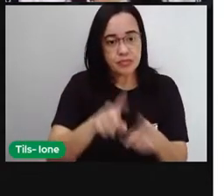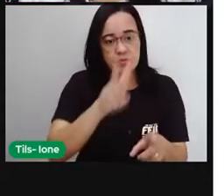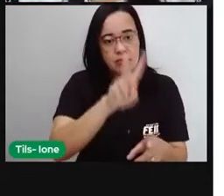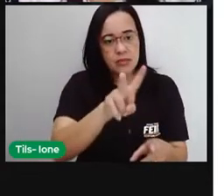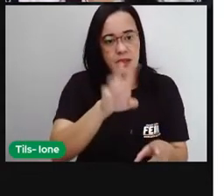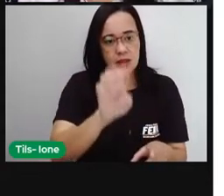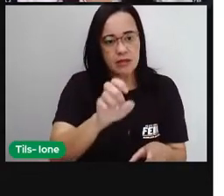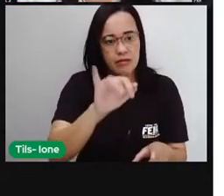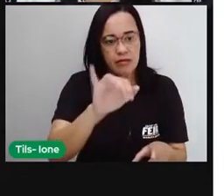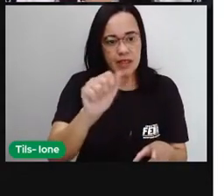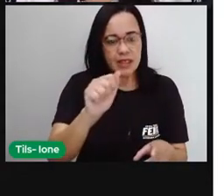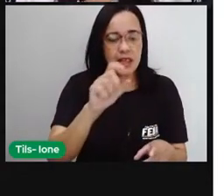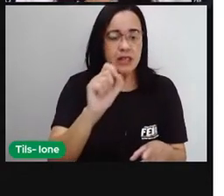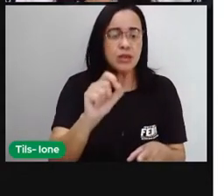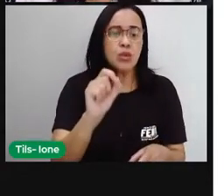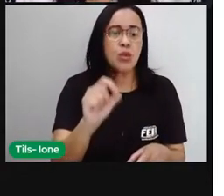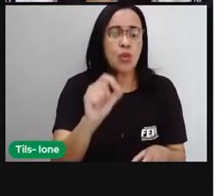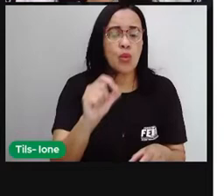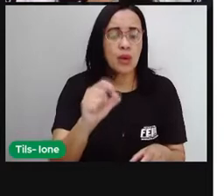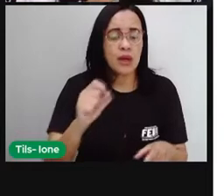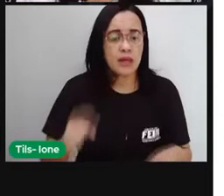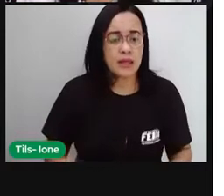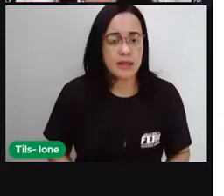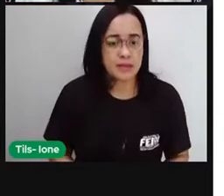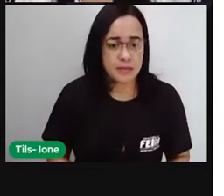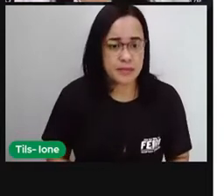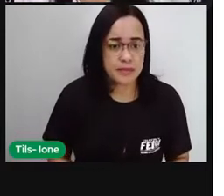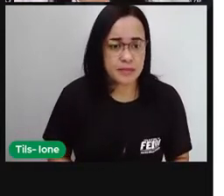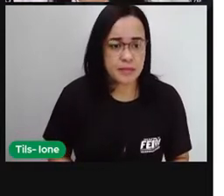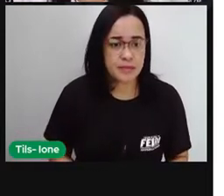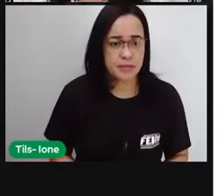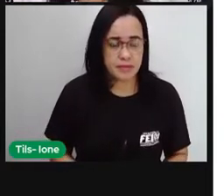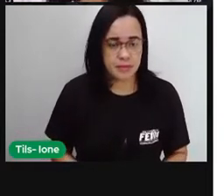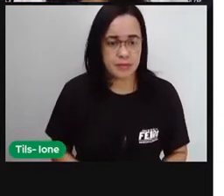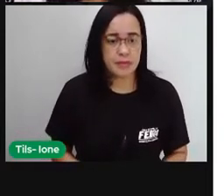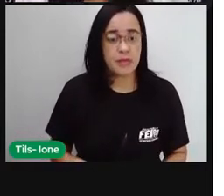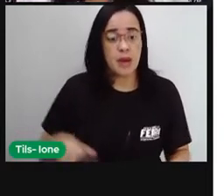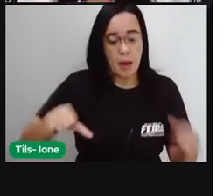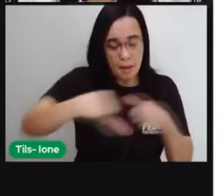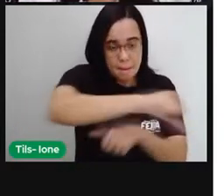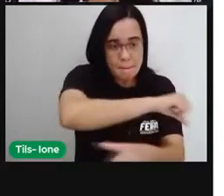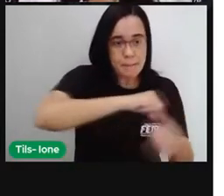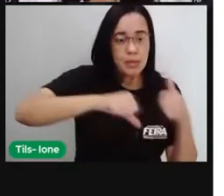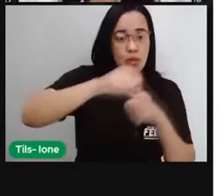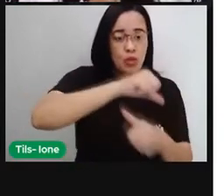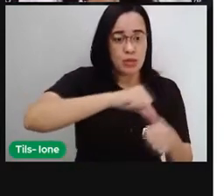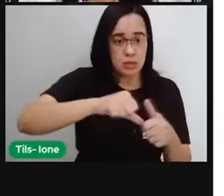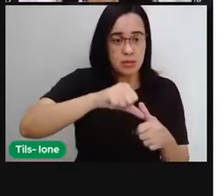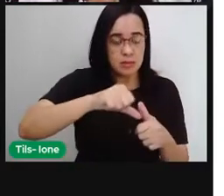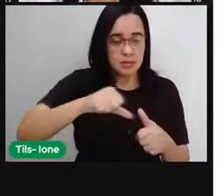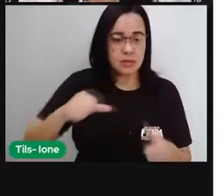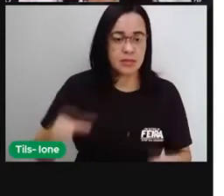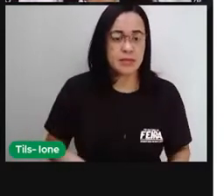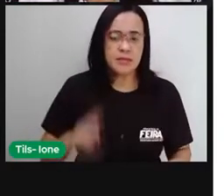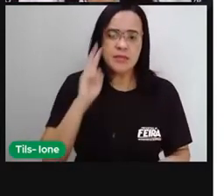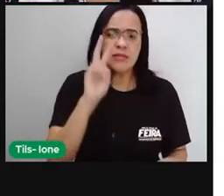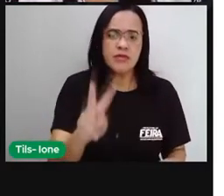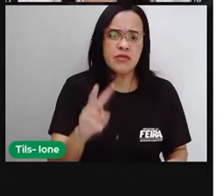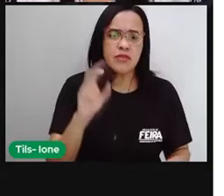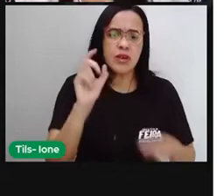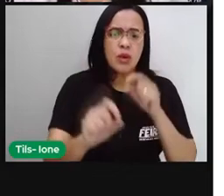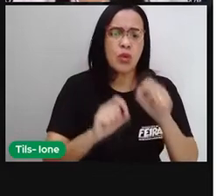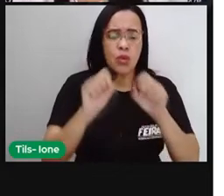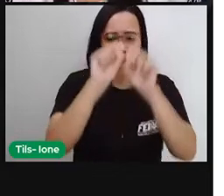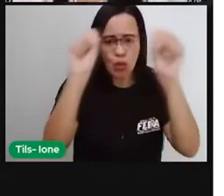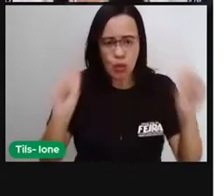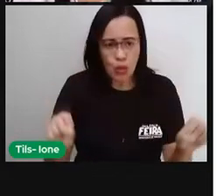convergem para as chamadas vênuas, as quais convergem para as veias. E aí a gente observa, né? Que o sistema